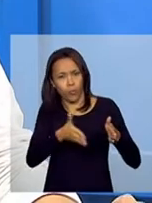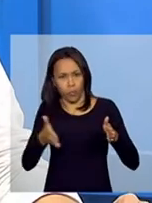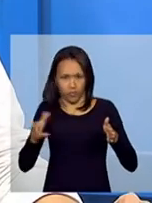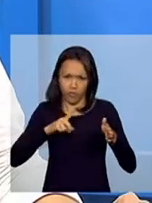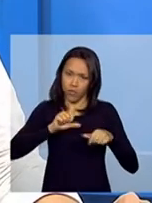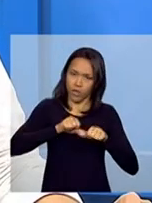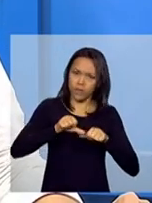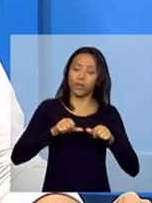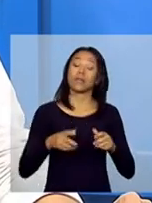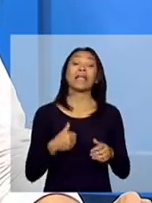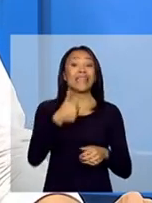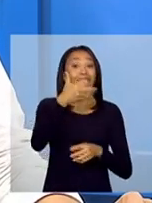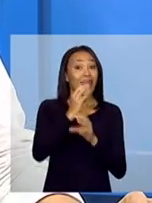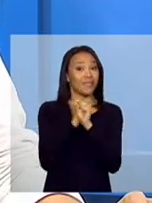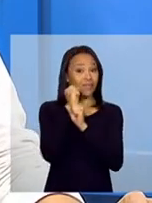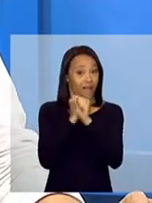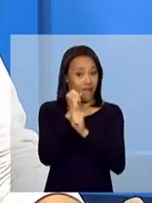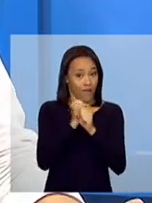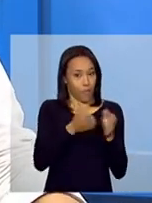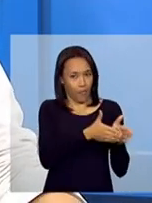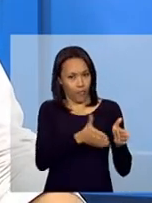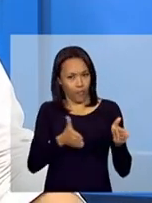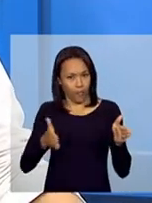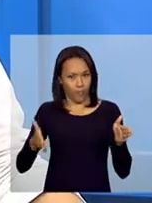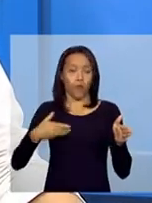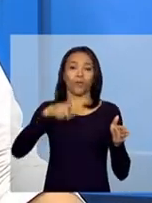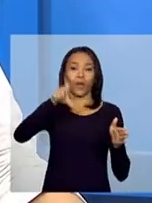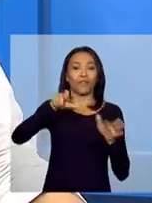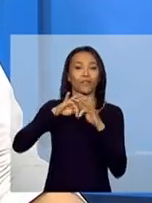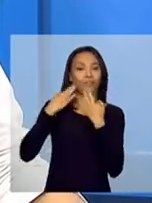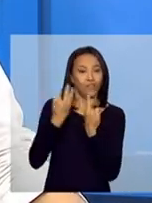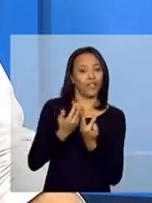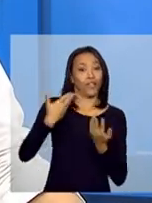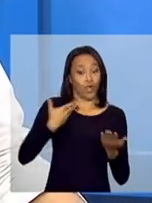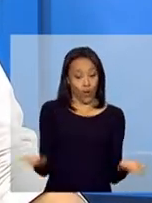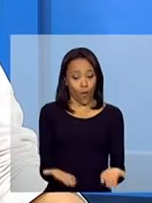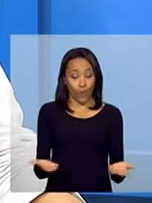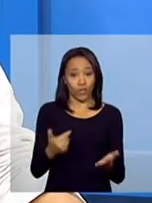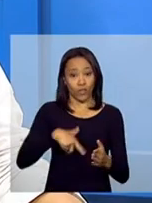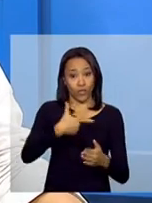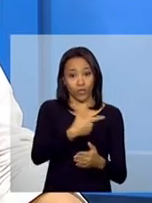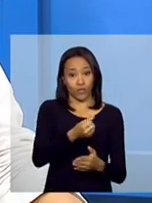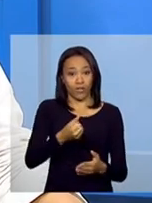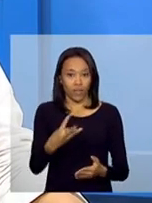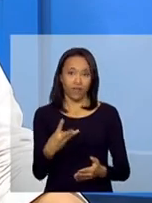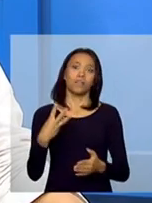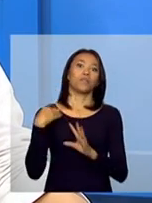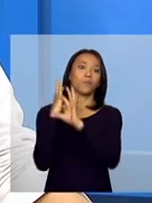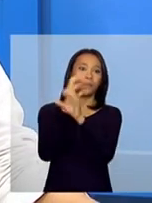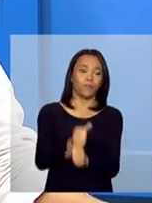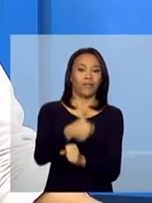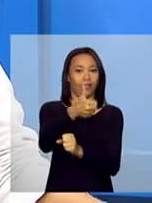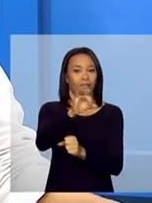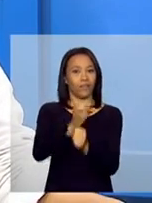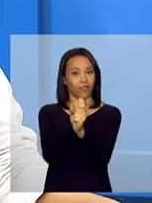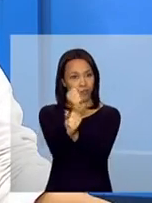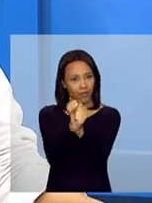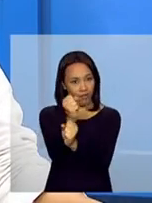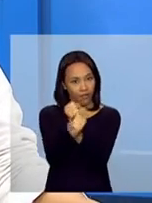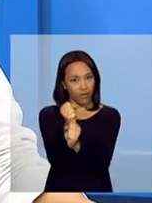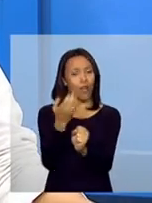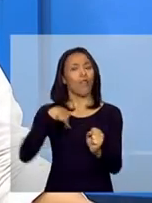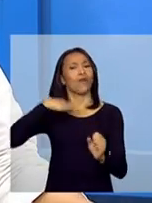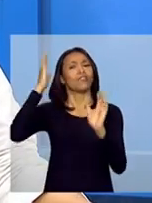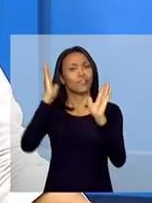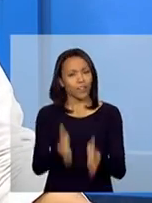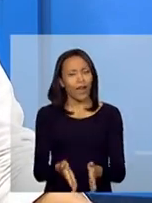Nesses 10 anos do Bolsa Família, que nós estamos agora celebrando, nesse ano de 2013, né? Portanto, 10 anos de condicionalidades. Nós já